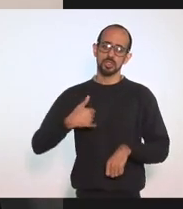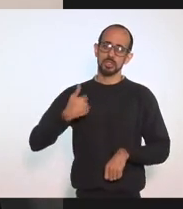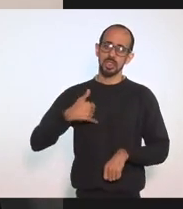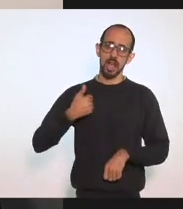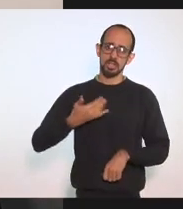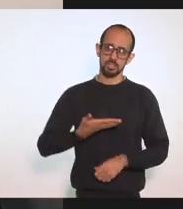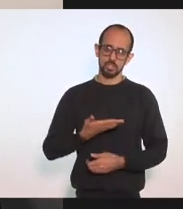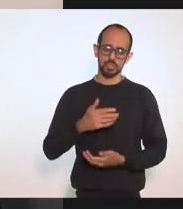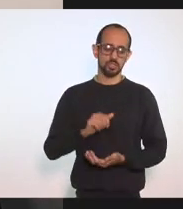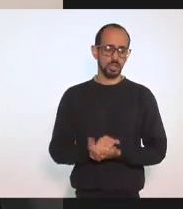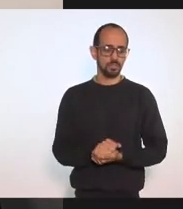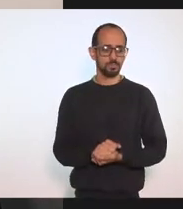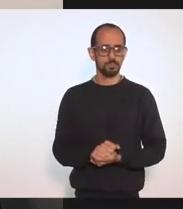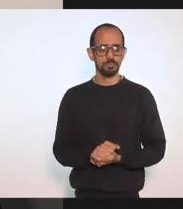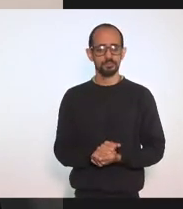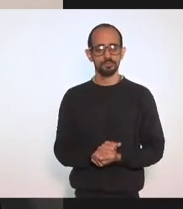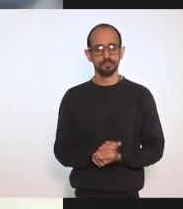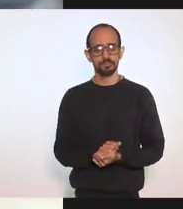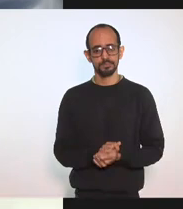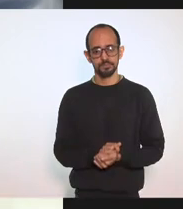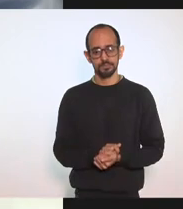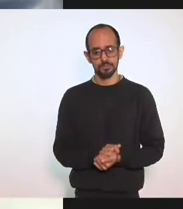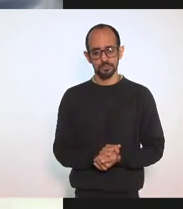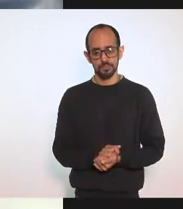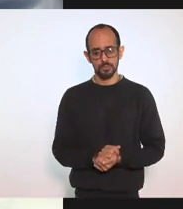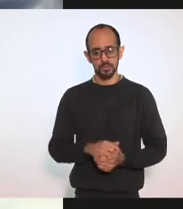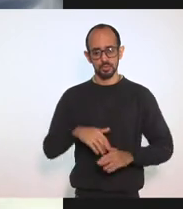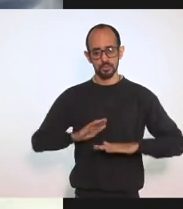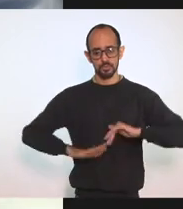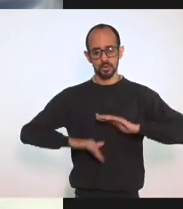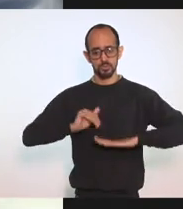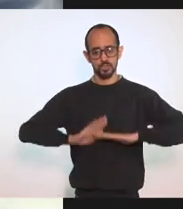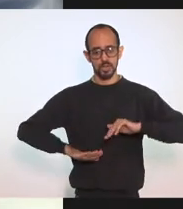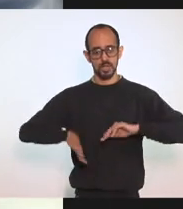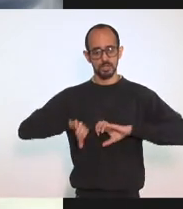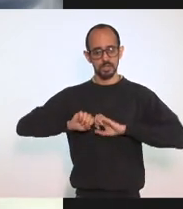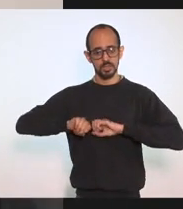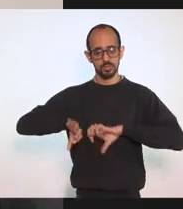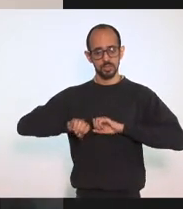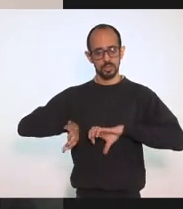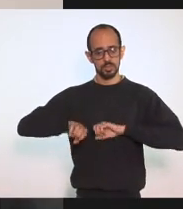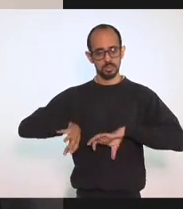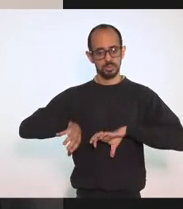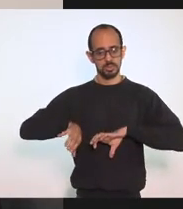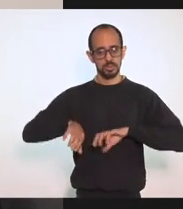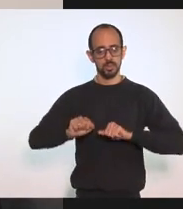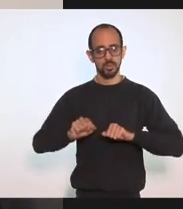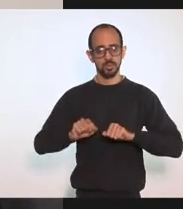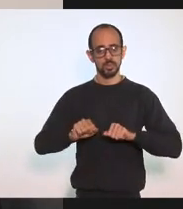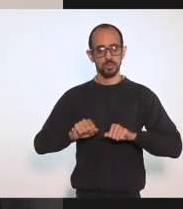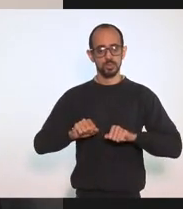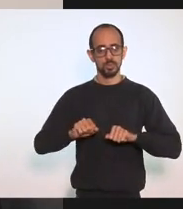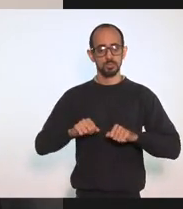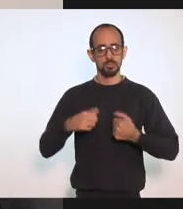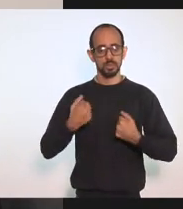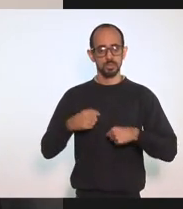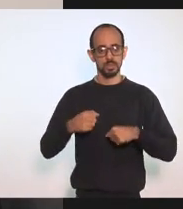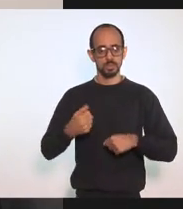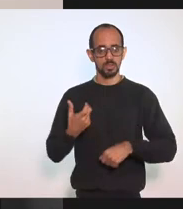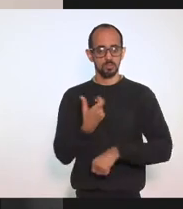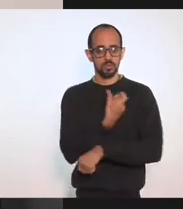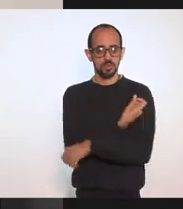Importantíssimo Na fase De vida Os profissionais Da educação Que também Tenham Que ser vacinados O maior